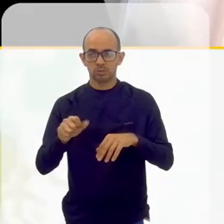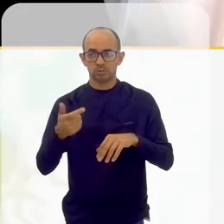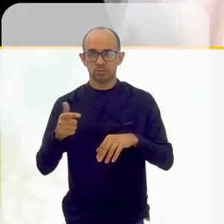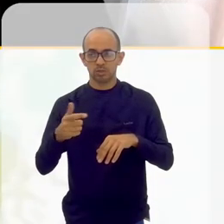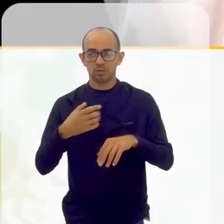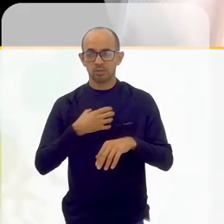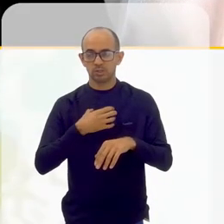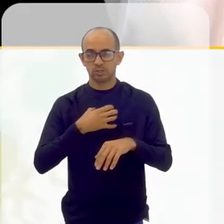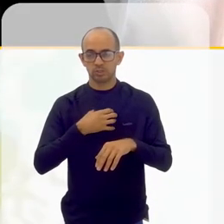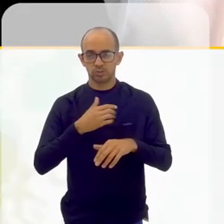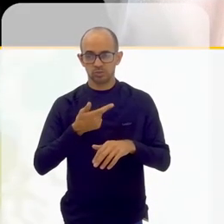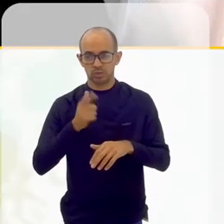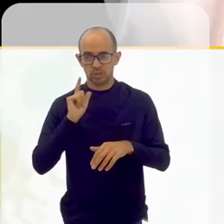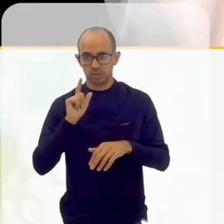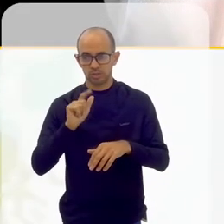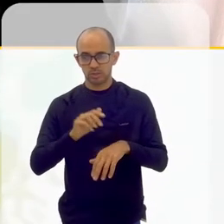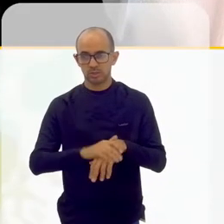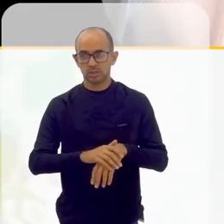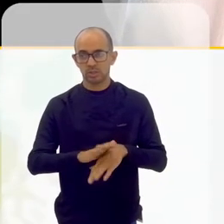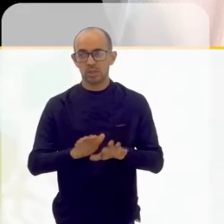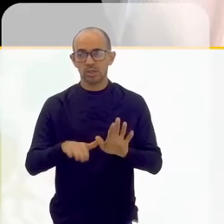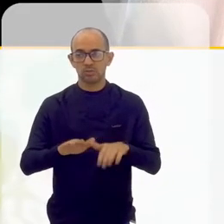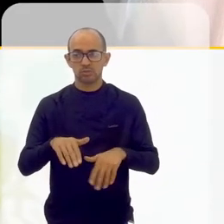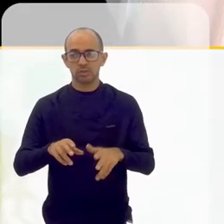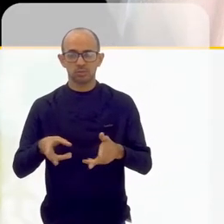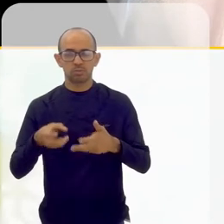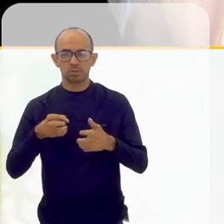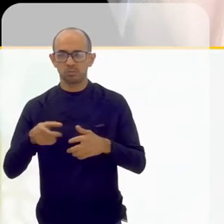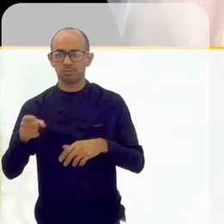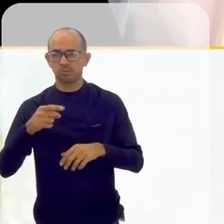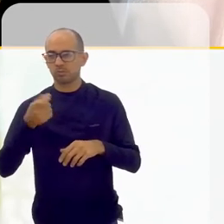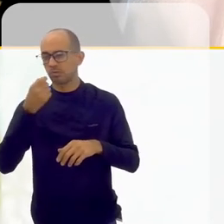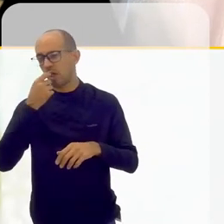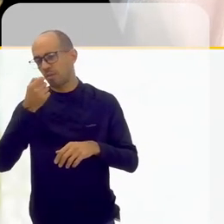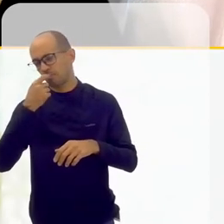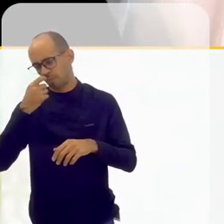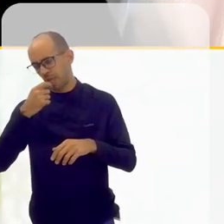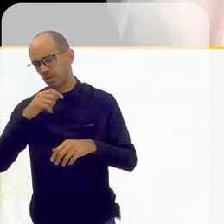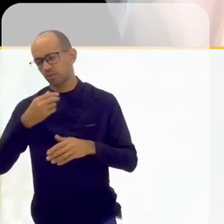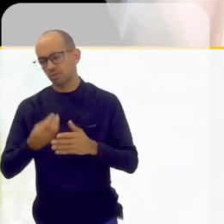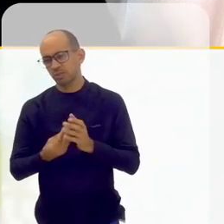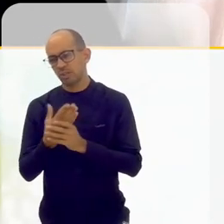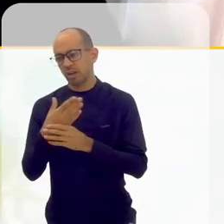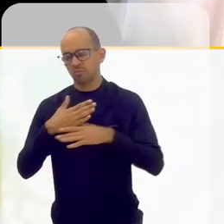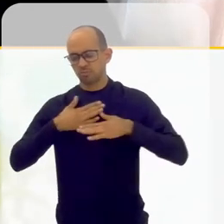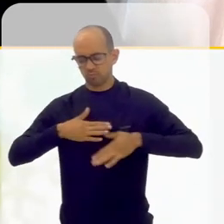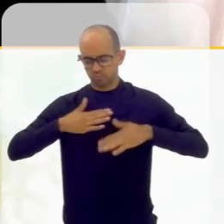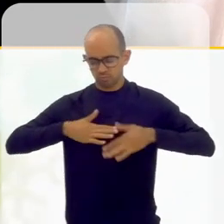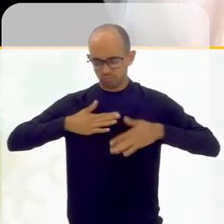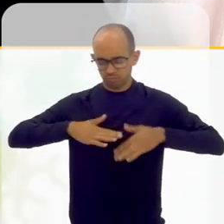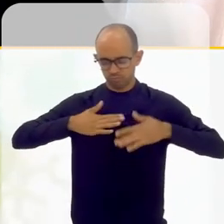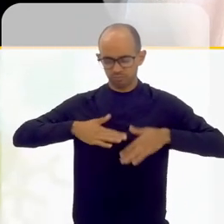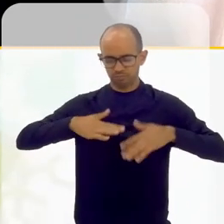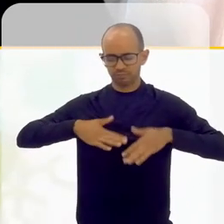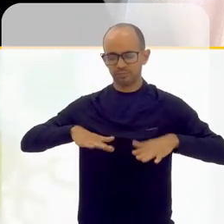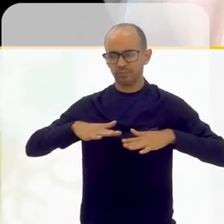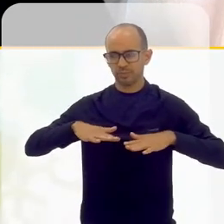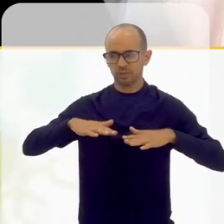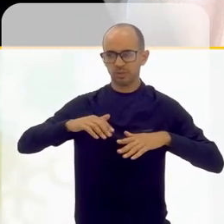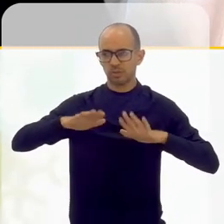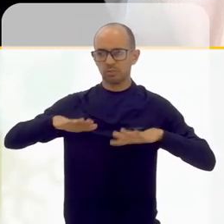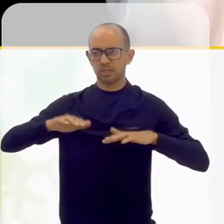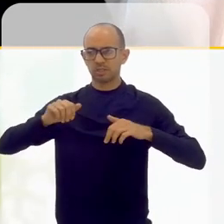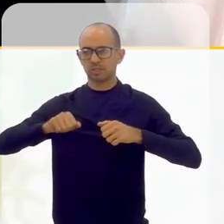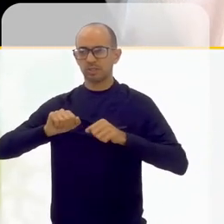eu percebia que alguns medicamentos traziam até uma certa letargia para alguns lados, sabe. Mas quando eles estavam fazendo